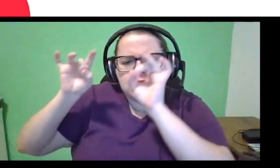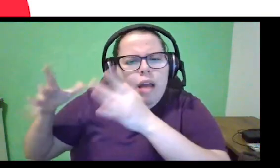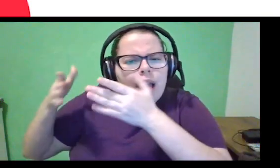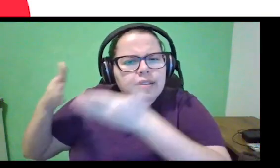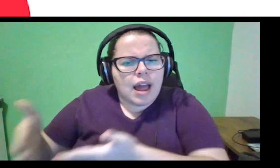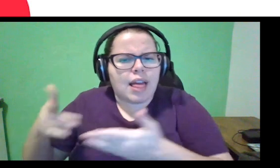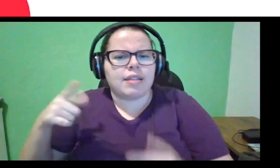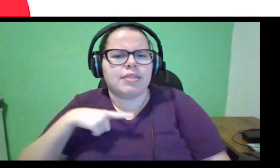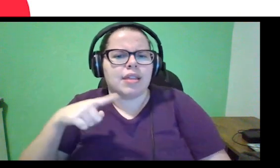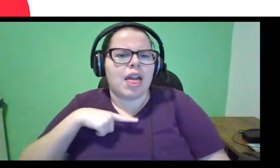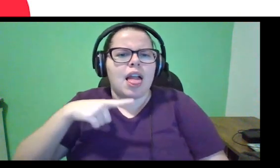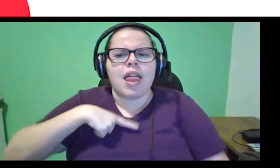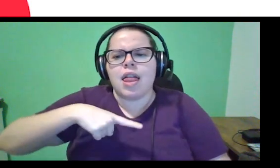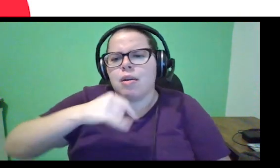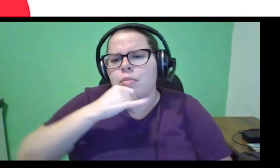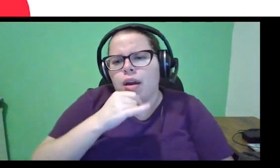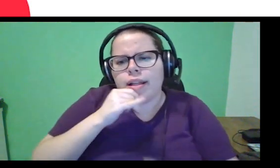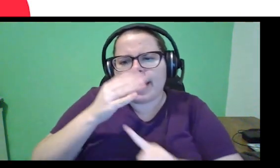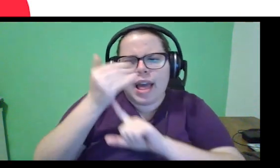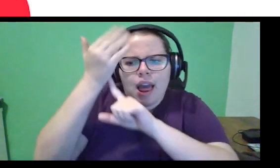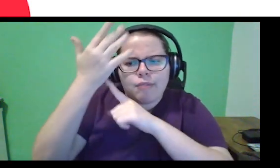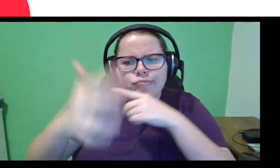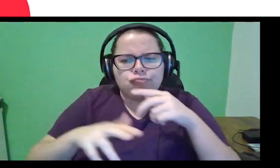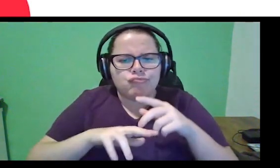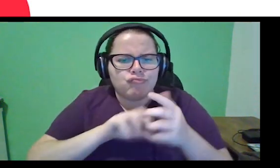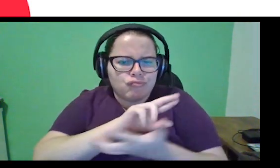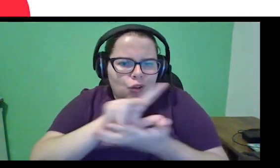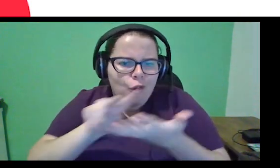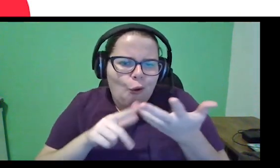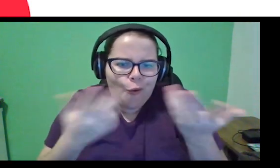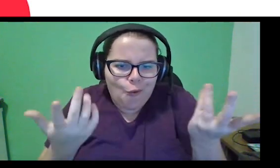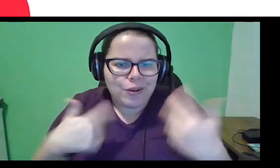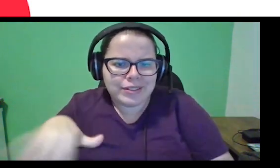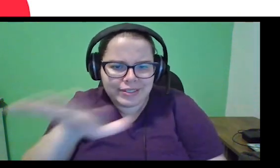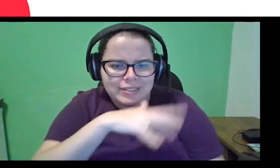linguagens, ou, enfim, né, das coisas